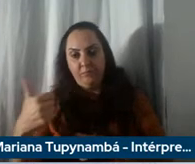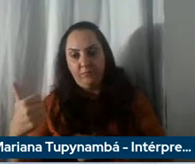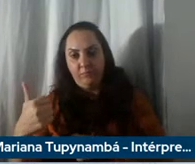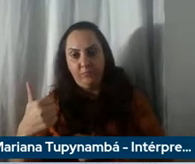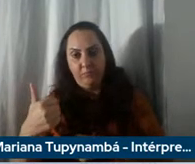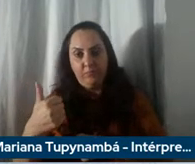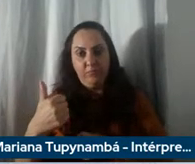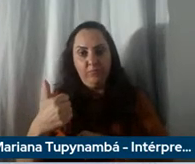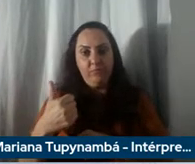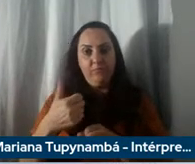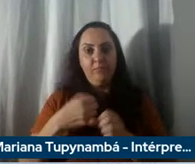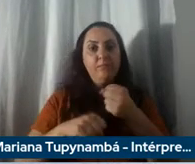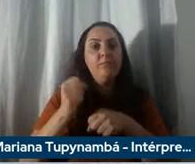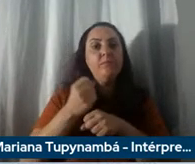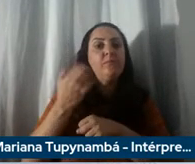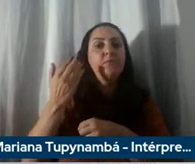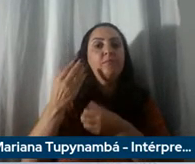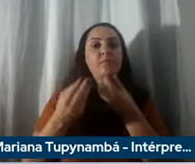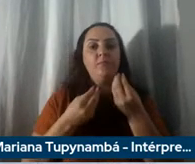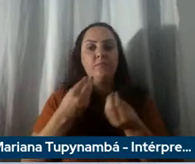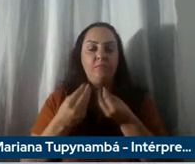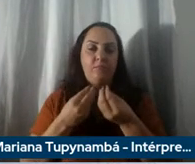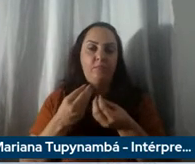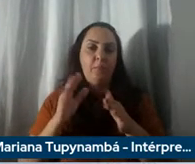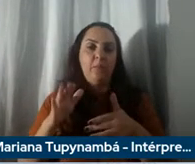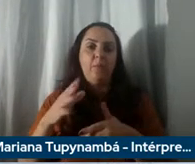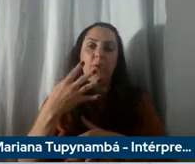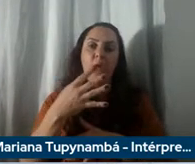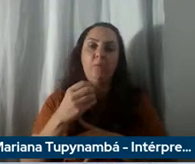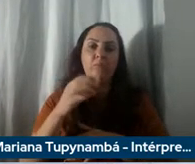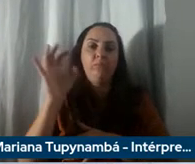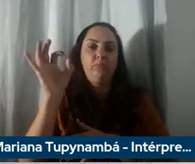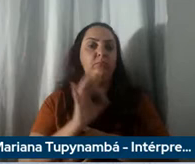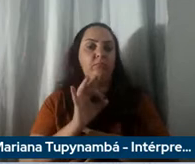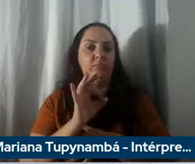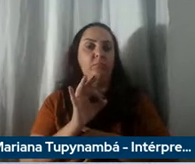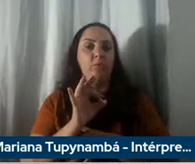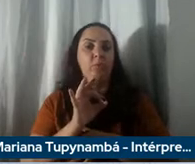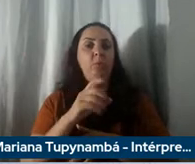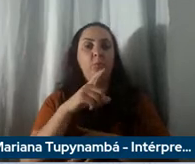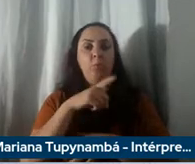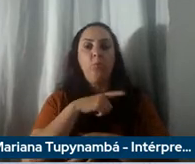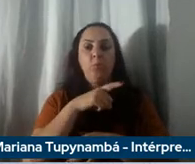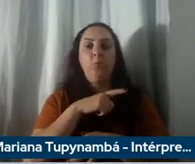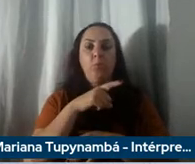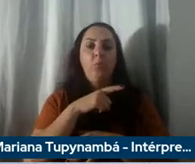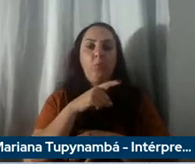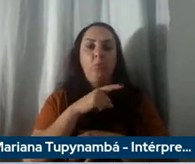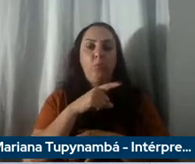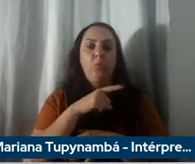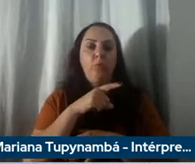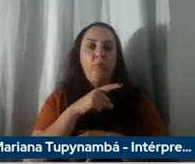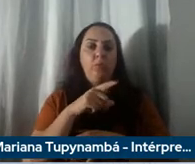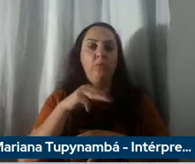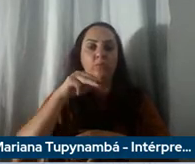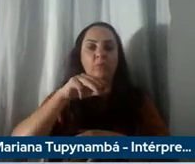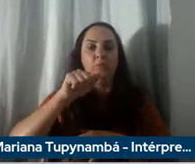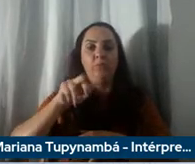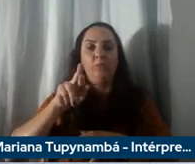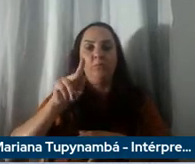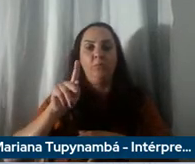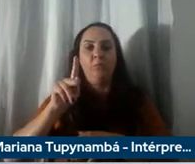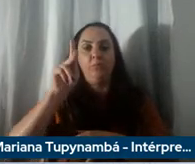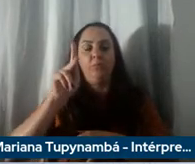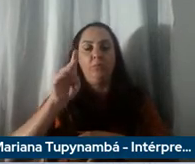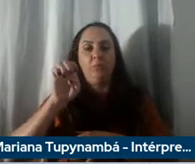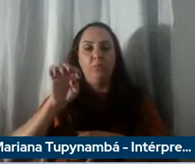falei então 40% de market share entre janeiro e fevereiro isso no Brasil